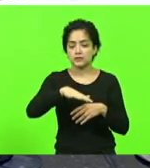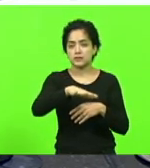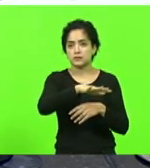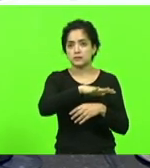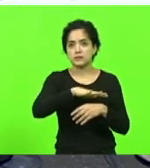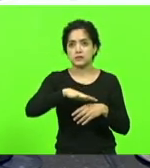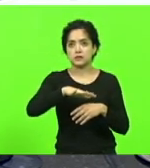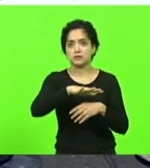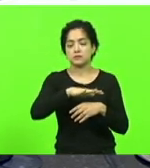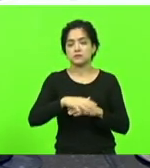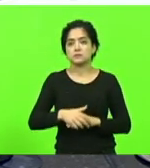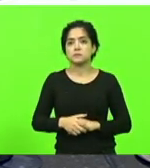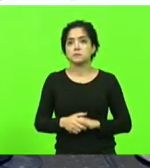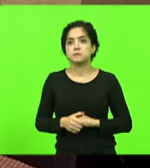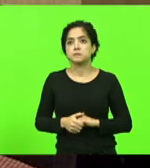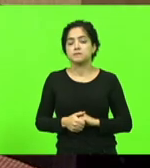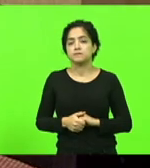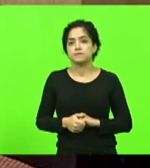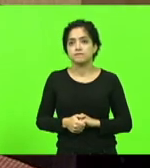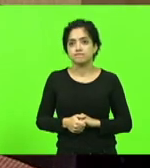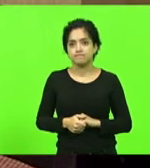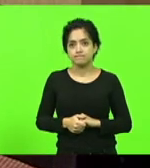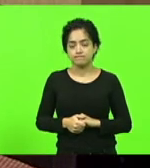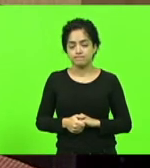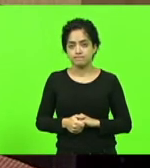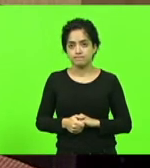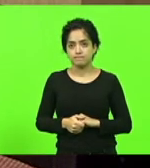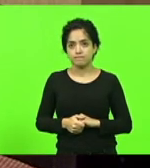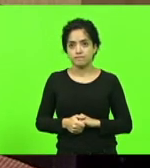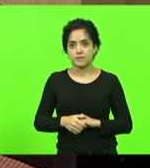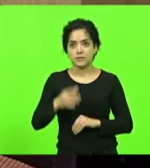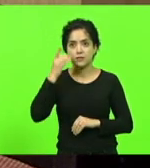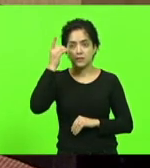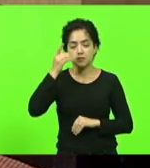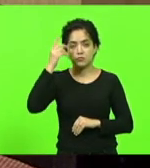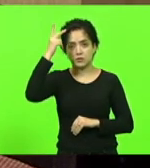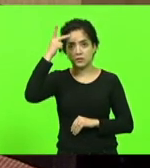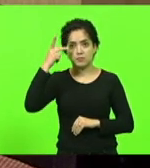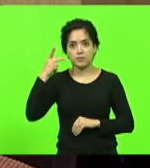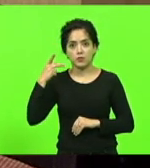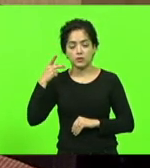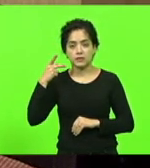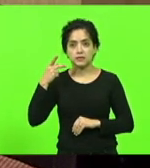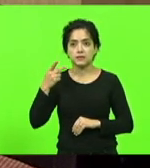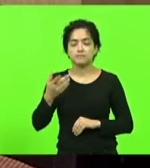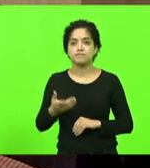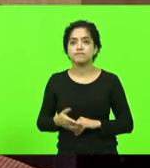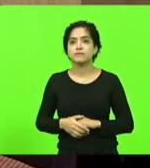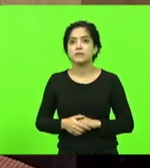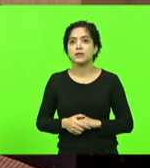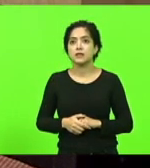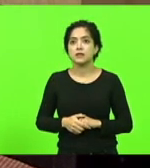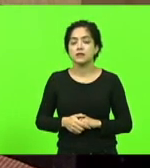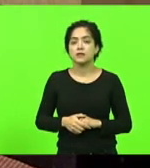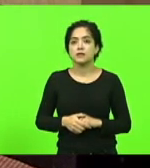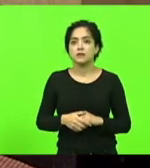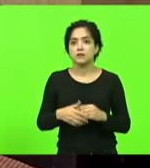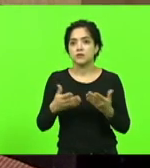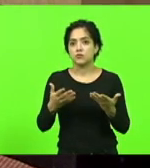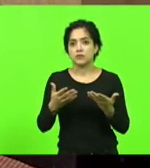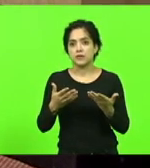desenvolvimento se me permite brevemente assim de modo algum eu quero